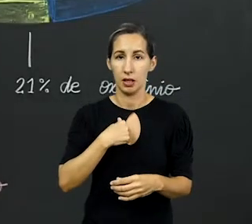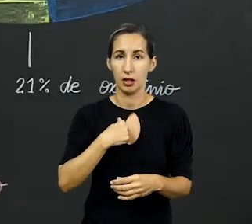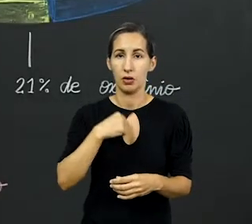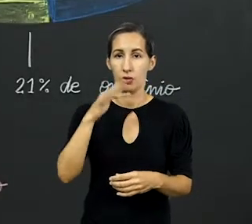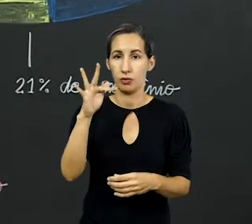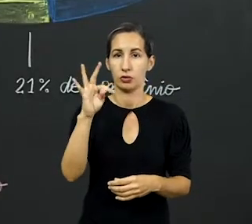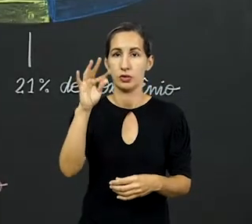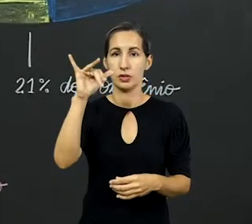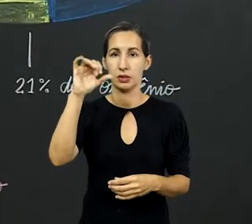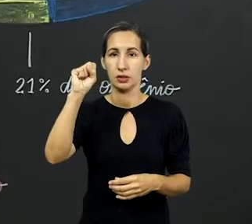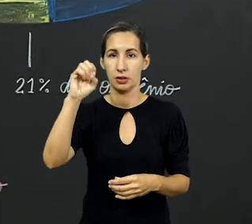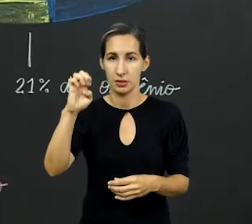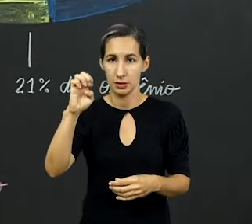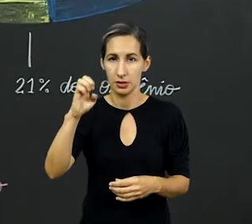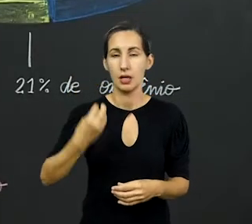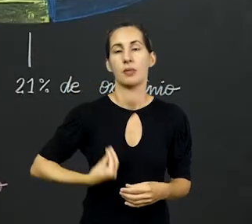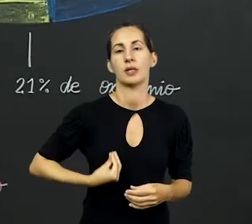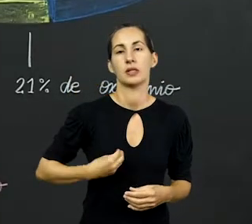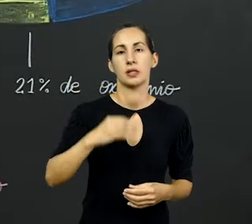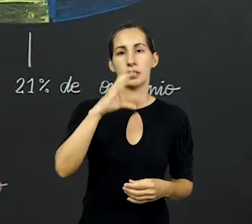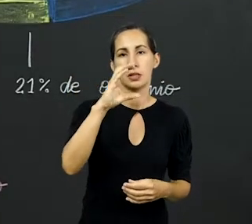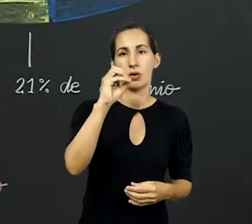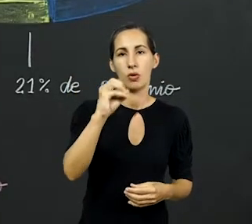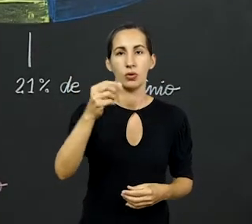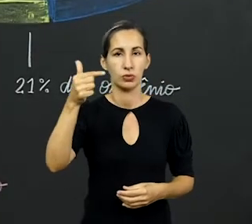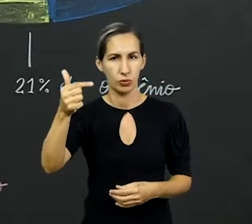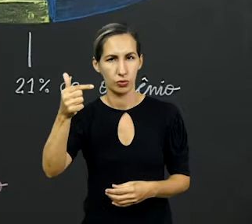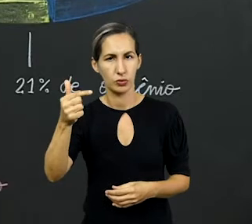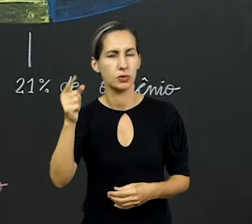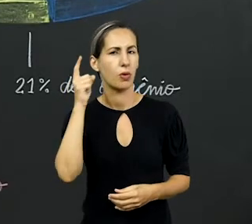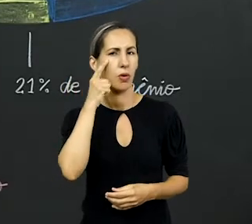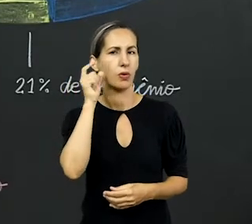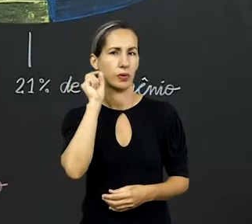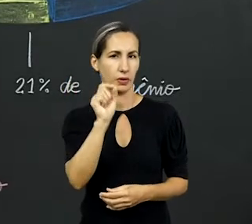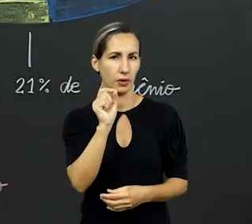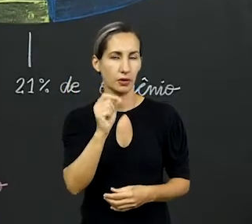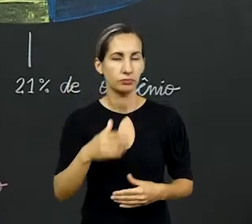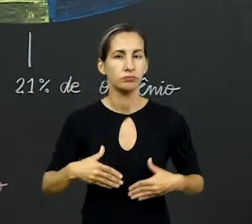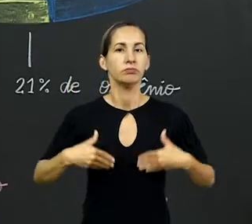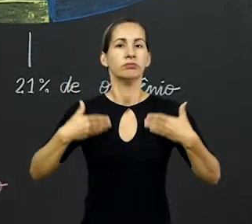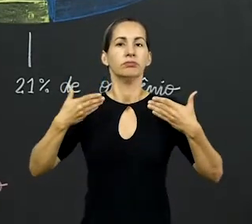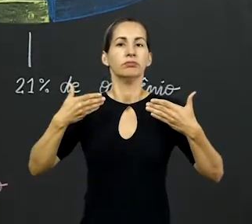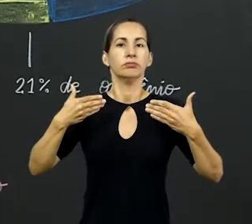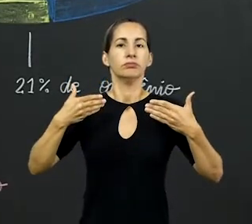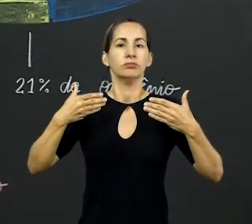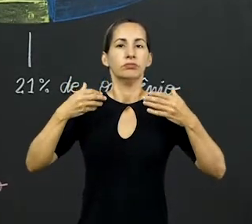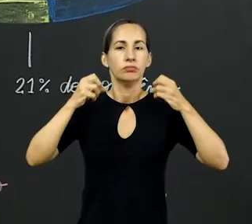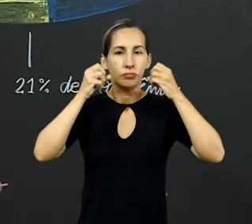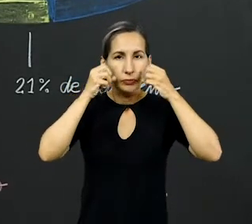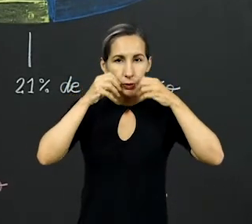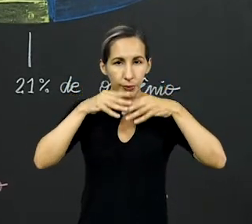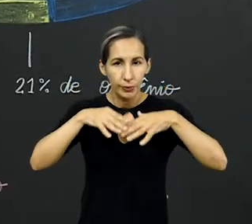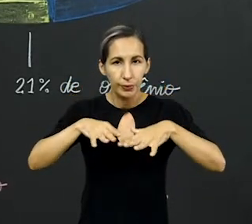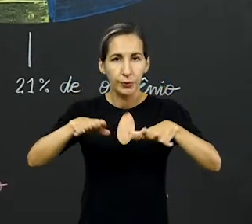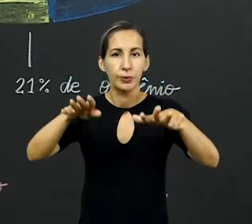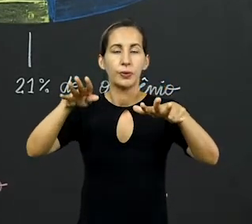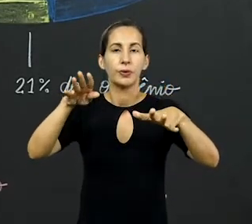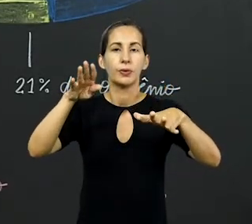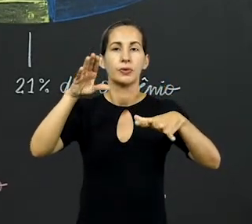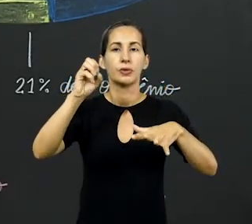fotossíntese, a presença do CO2. Então, olha que interessante. A gente vai respirando, eliminando o CO2.